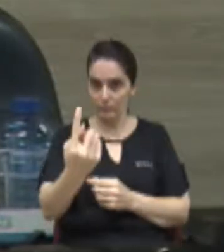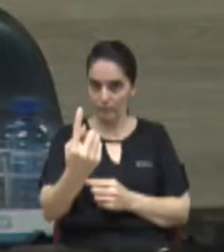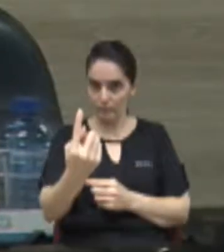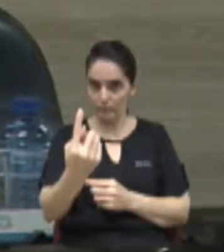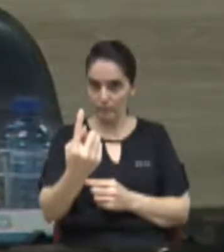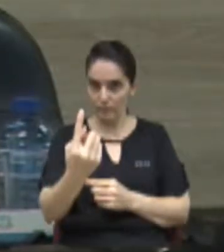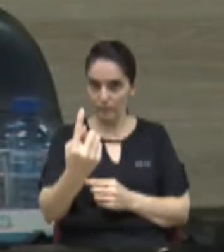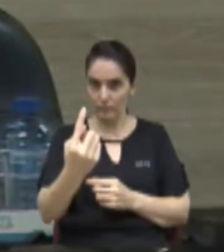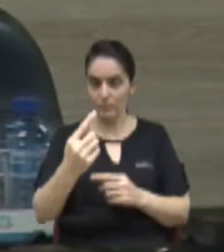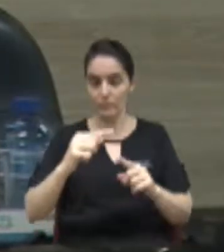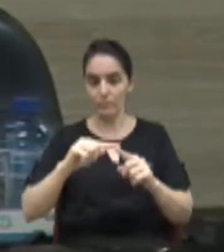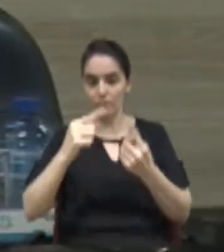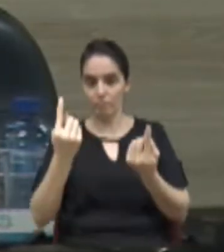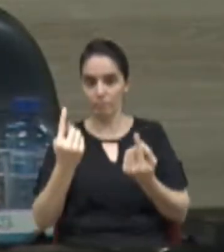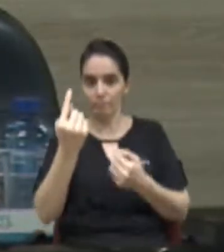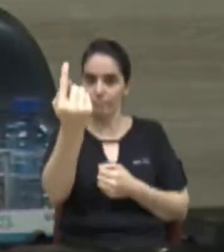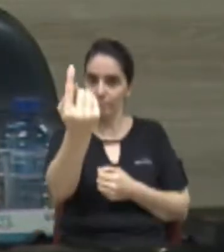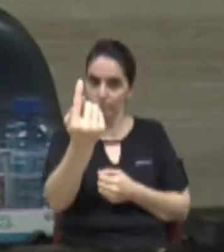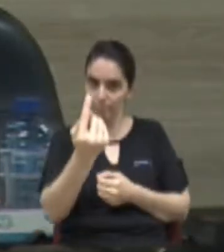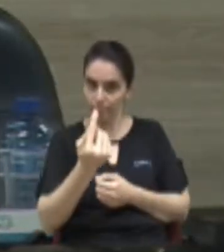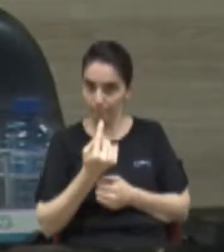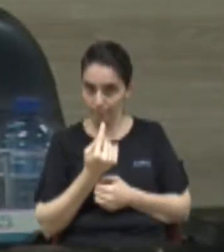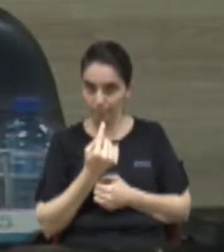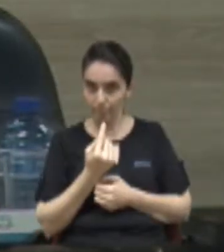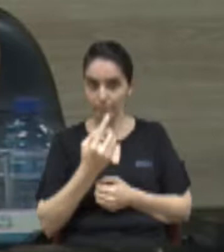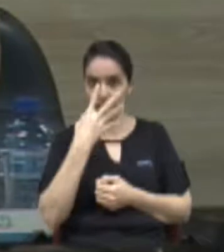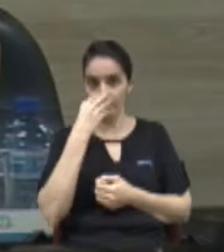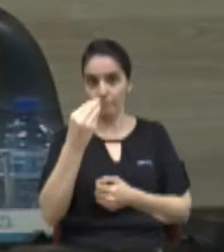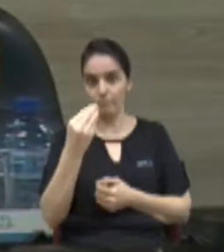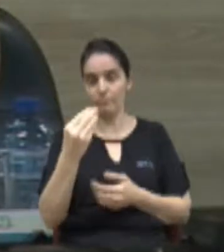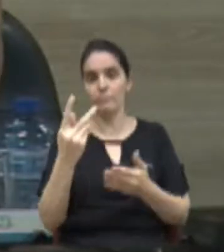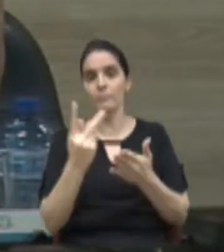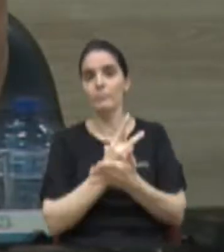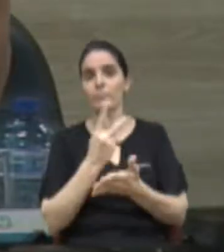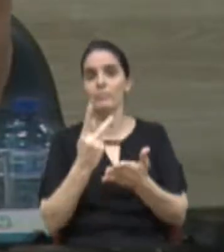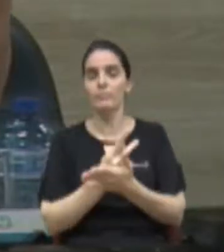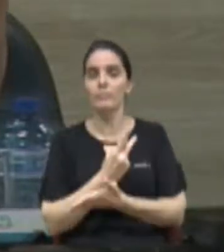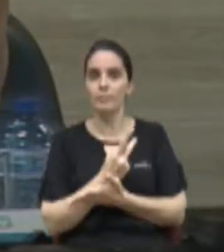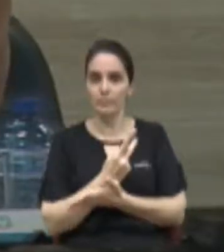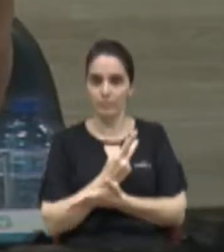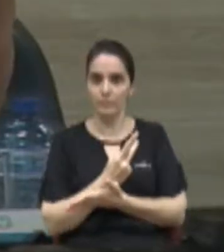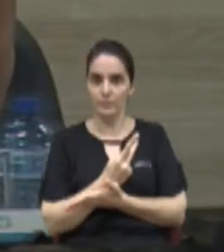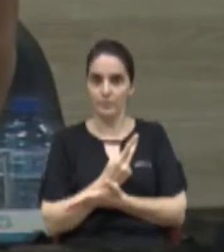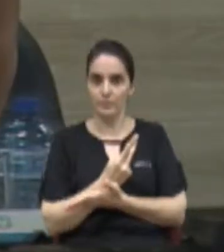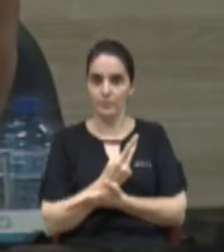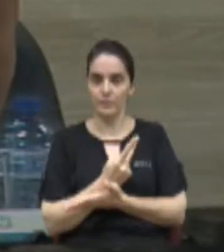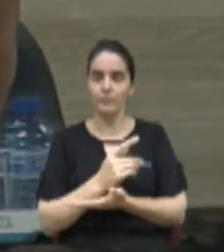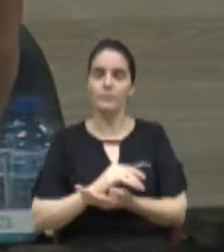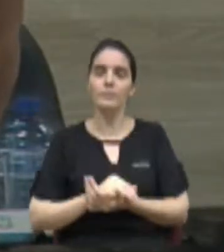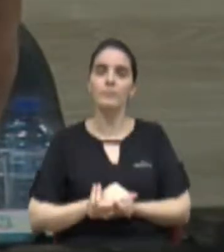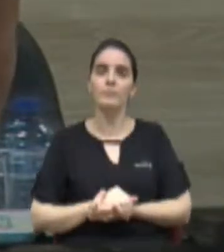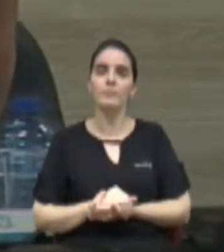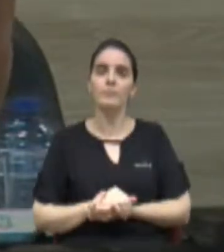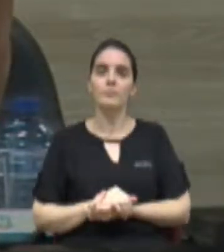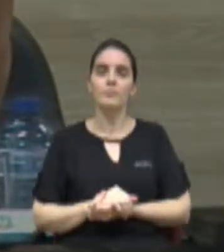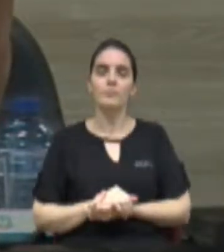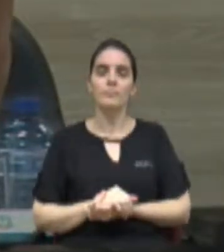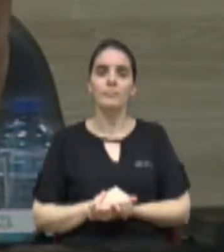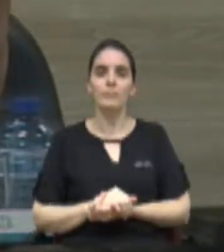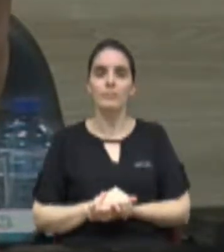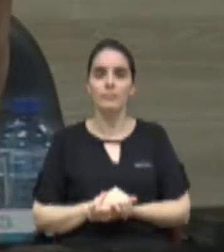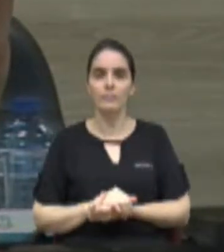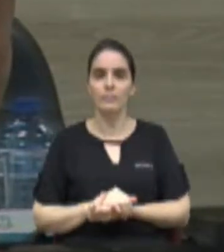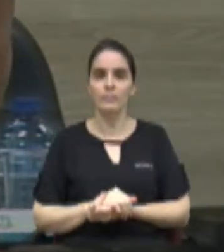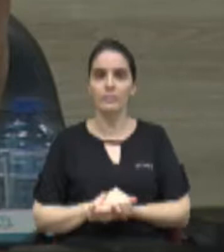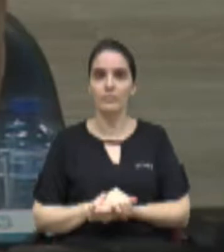descendo, foi multado que estava subindo. Então, para que a gente não falte